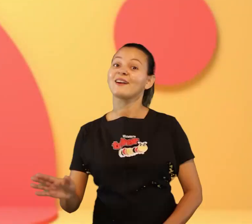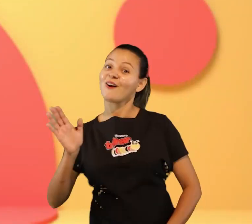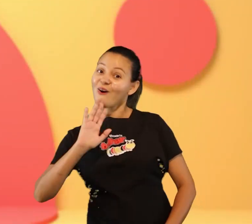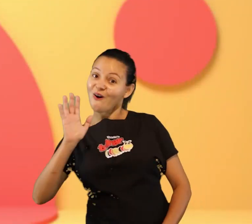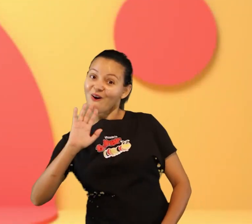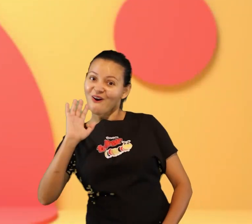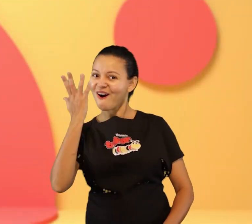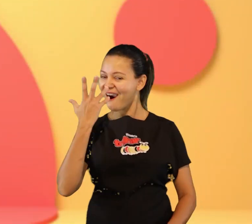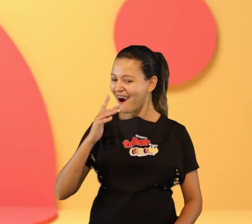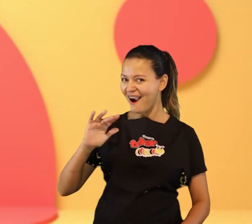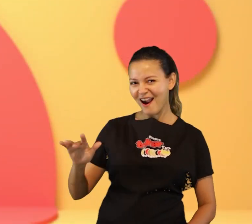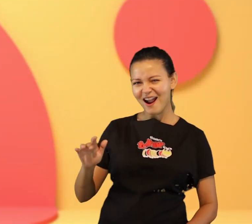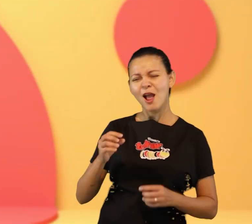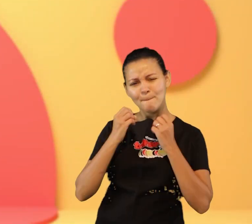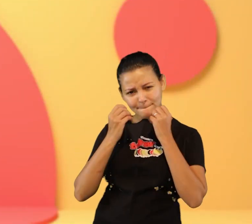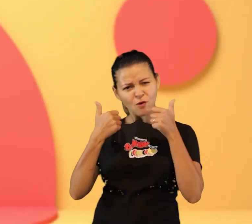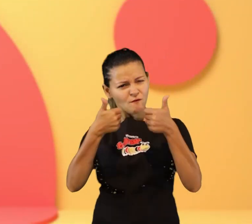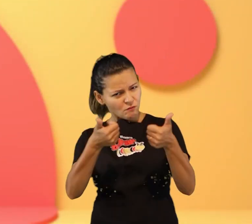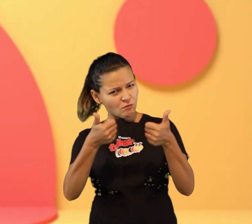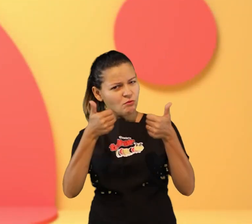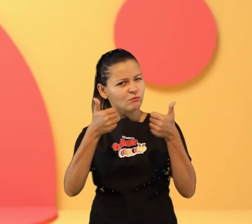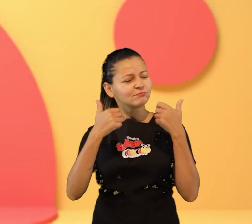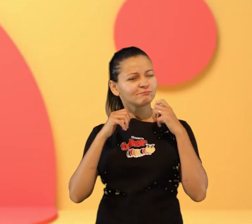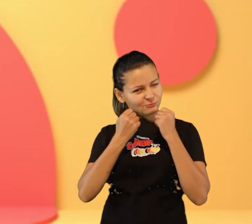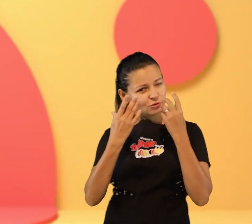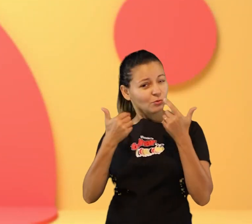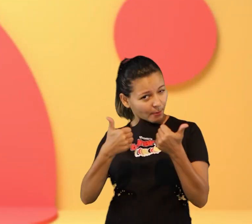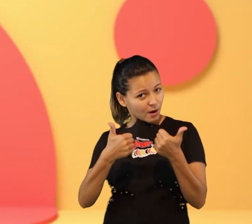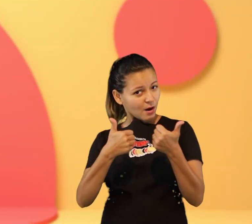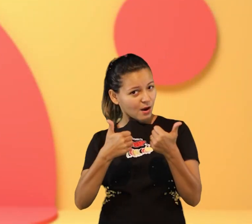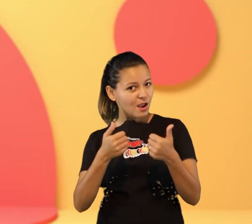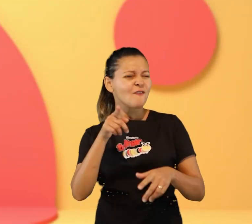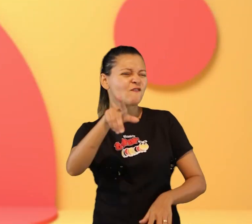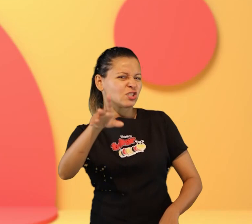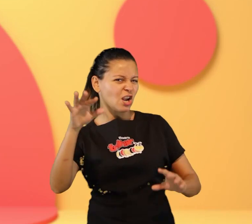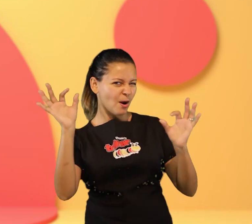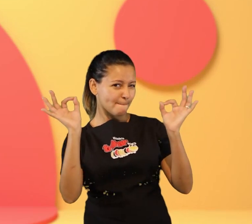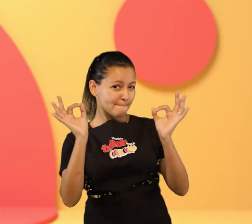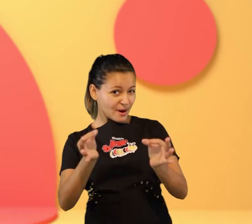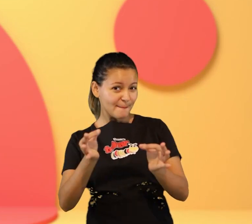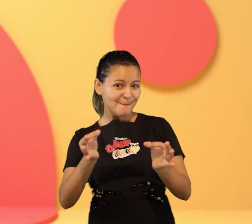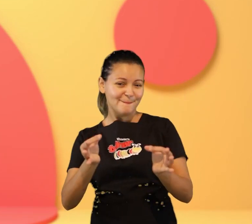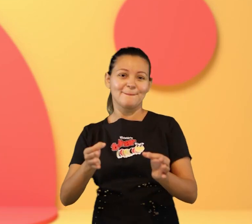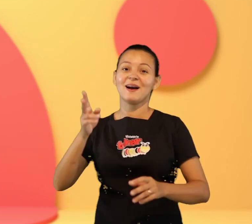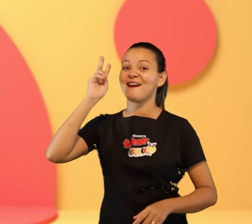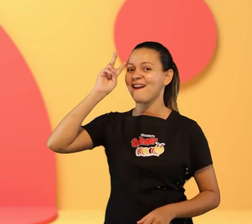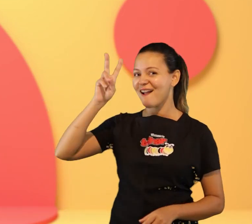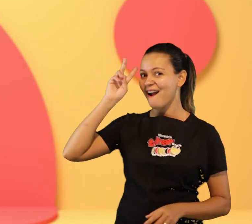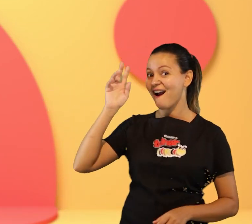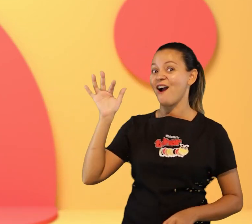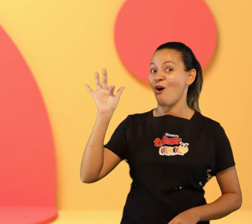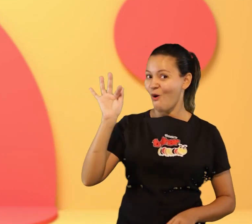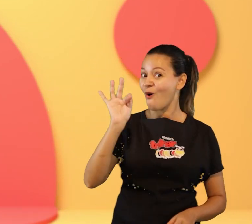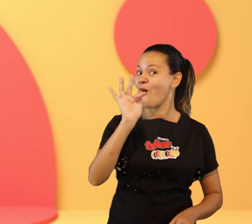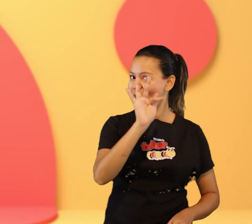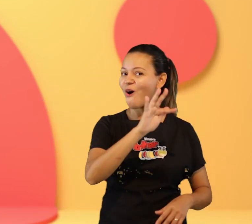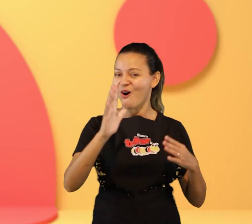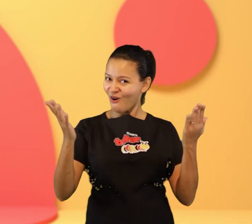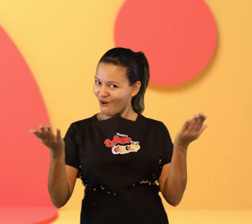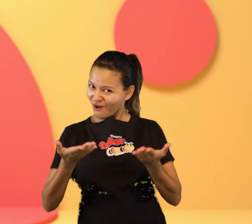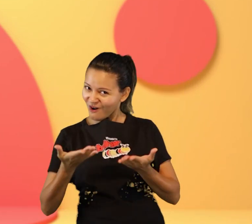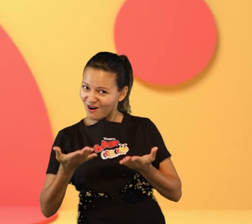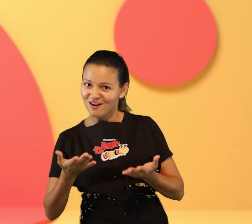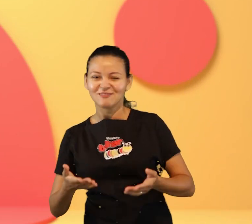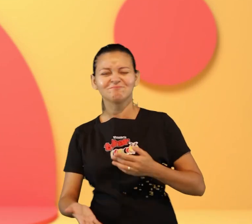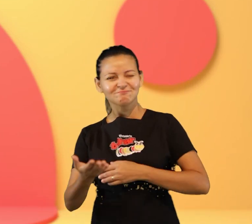Olá galerinha tudo bem com vocês? todo mundo preparado para mais uma historinha do trilhar hoje e agora? todo mundo preparado? então vamos lá